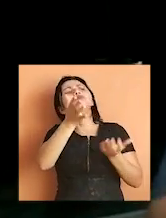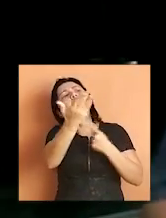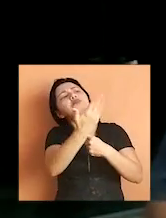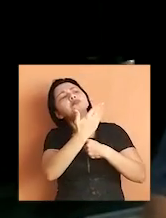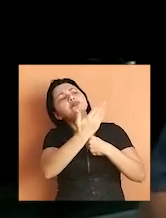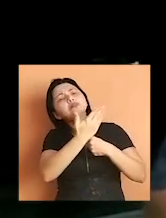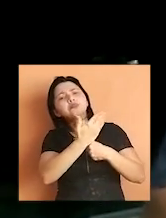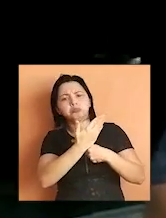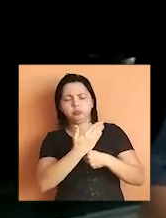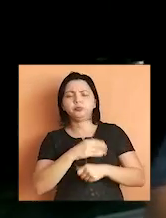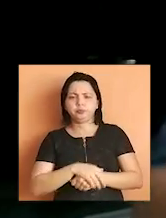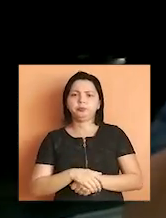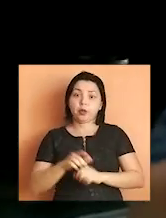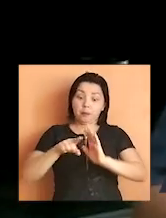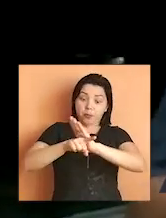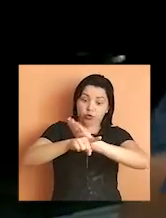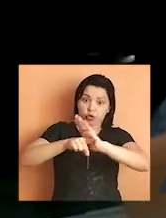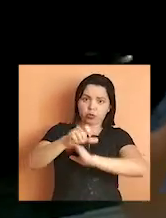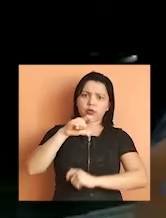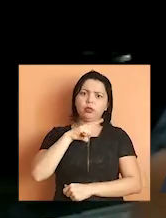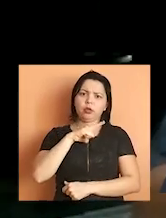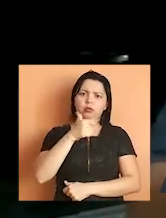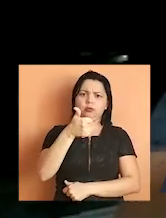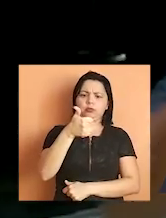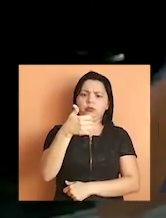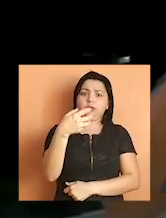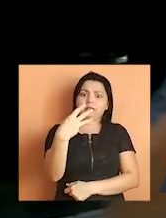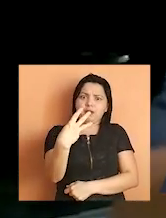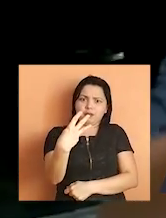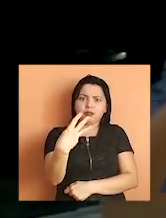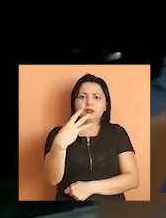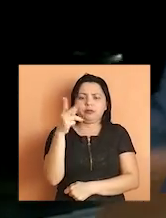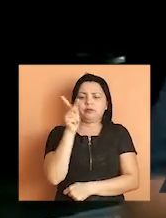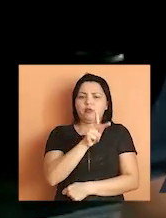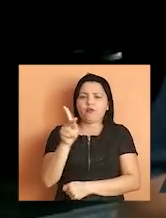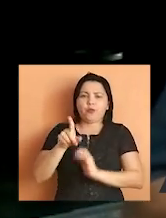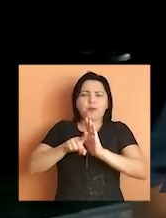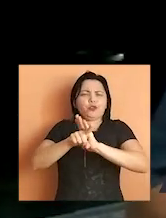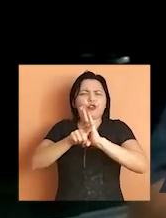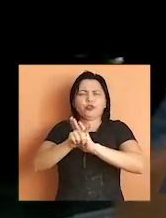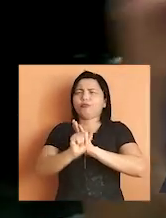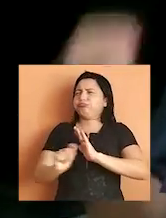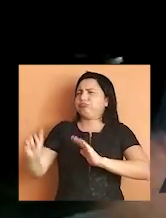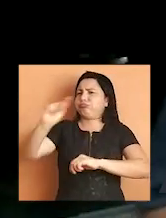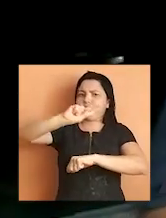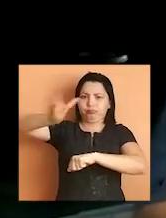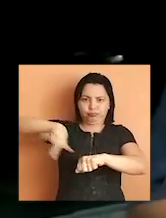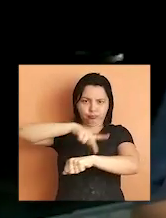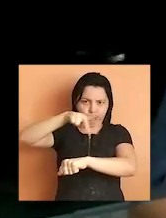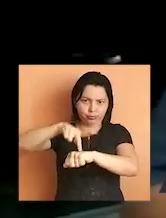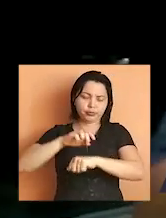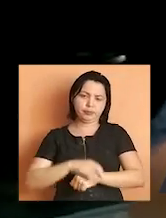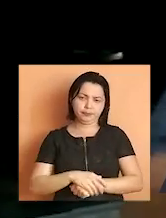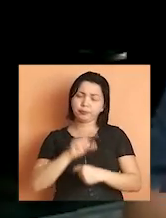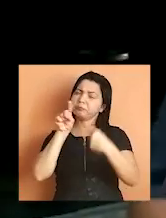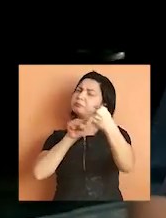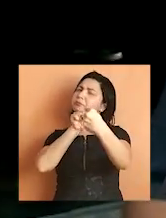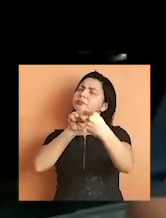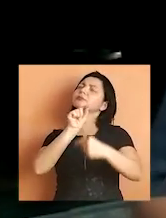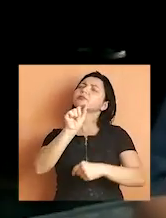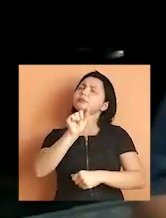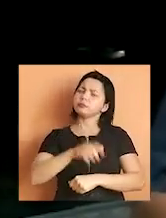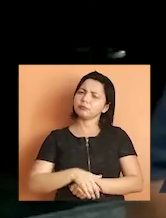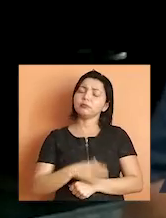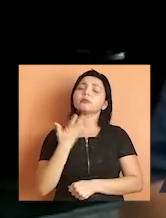Esta pesquisa terá 13 docentes pesquisadores de todo o país e tem como